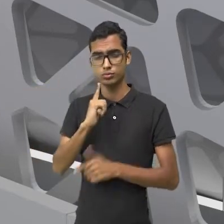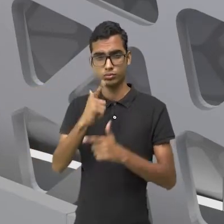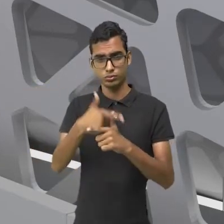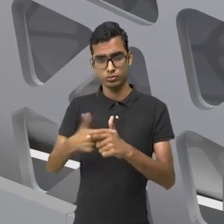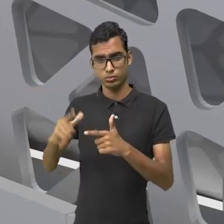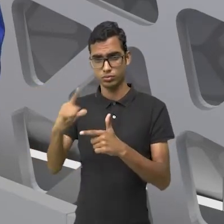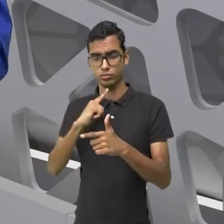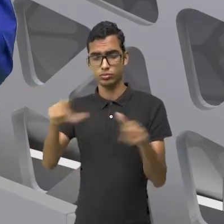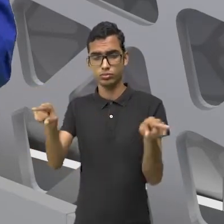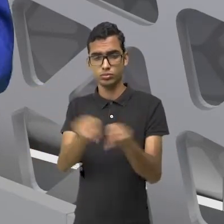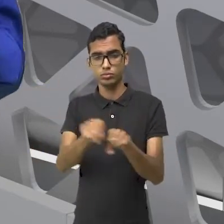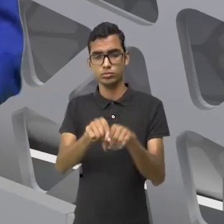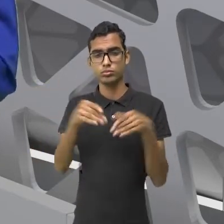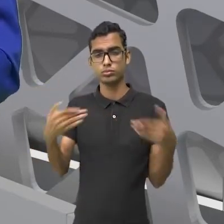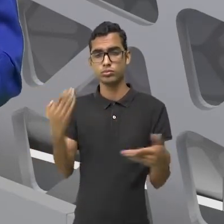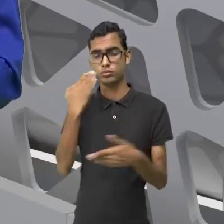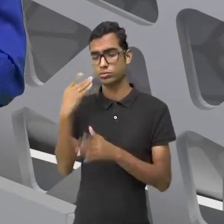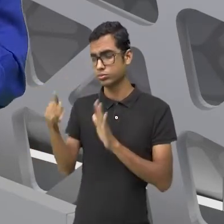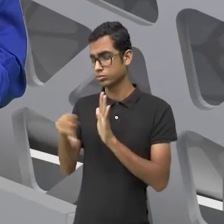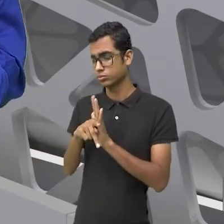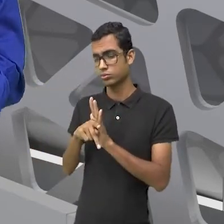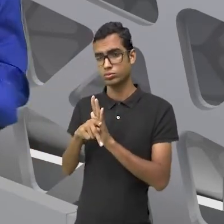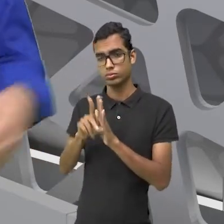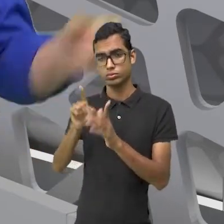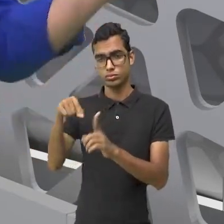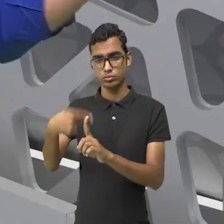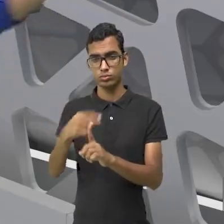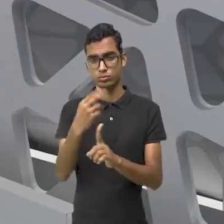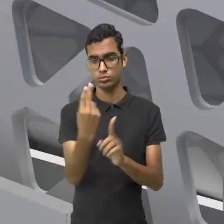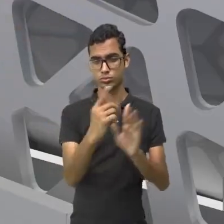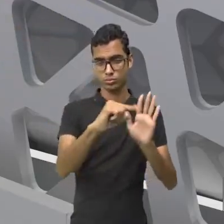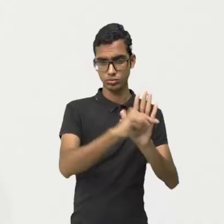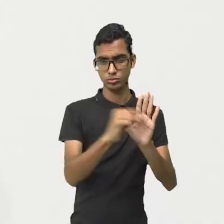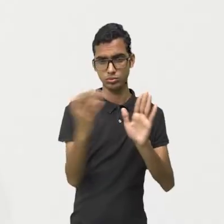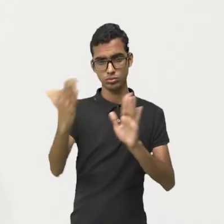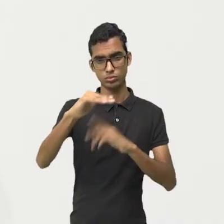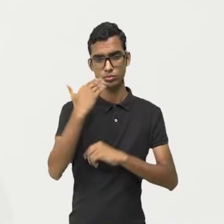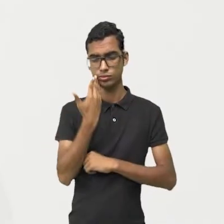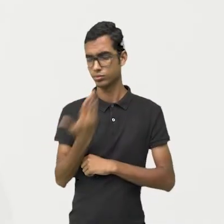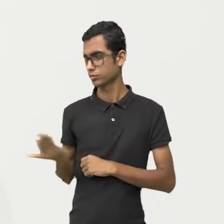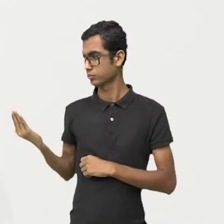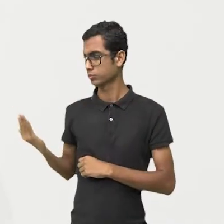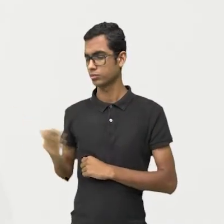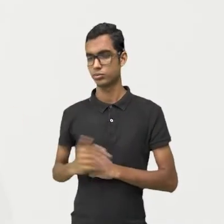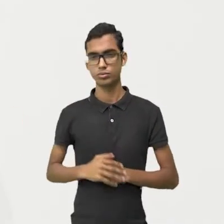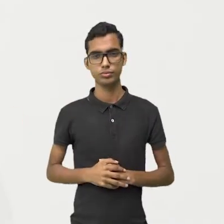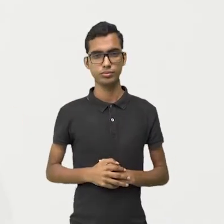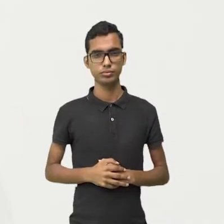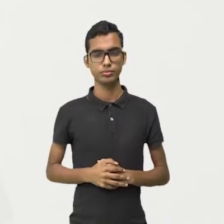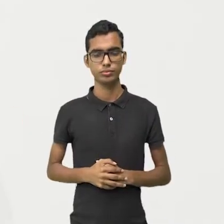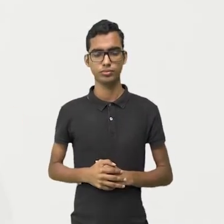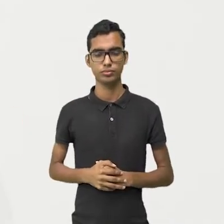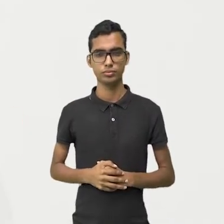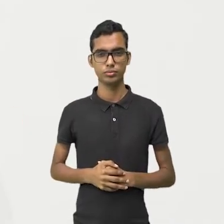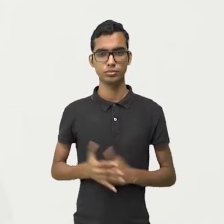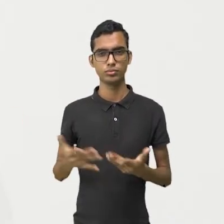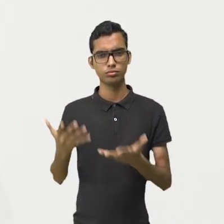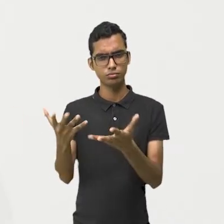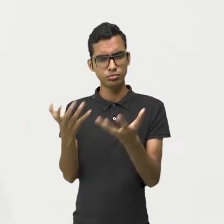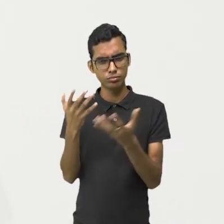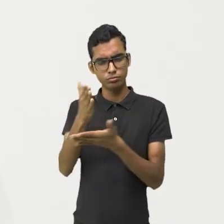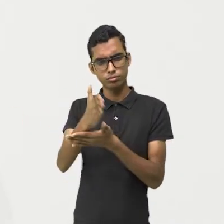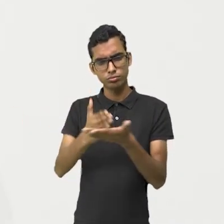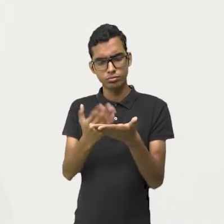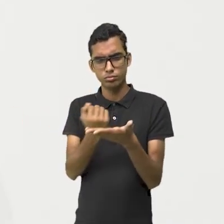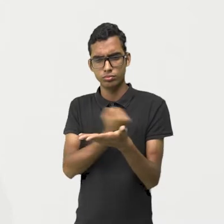divisão e qual é o sinal dele. Mas vamos ver como é que ficou. Olha só, me segue. Então, eu quero a